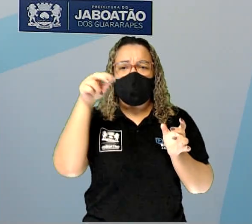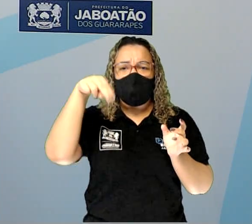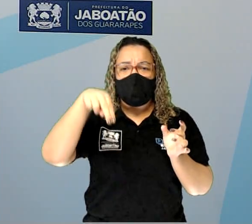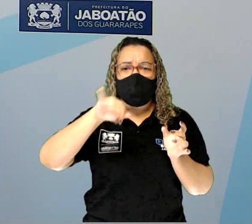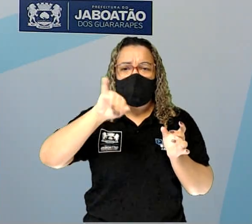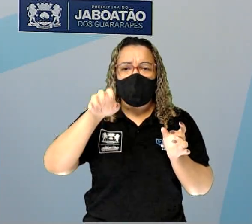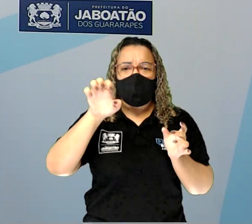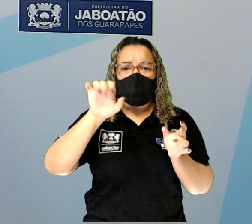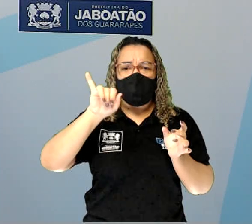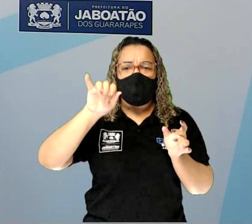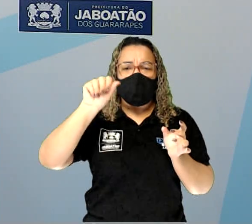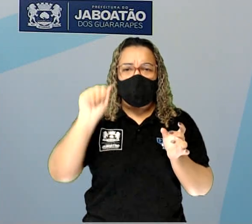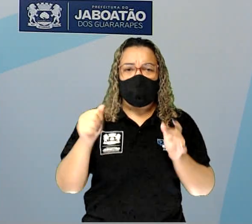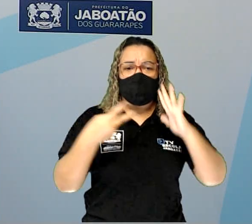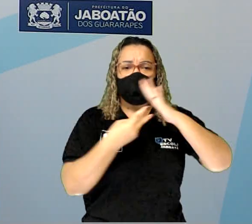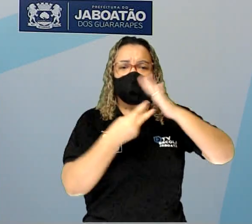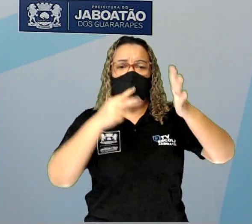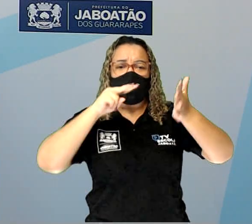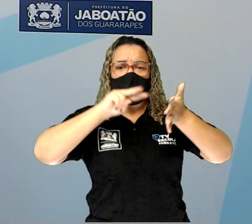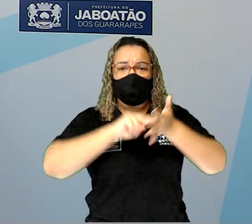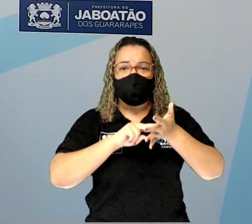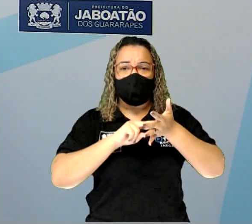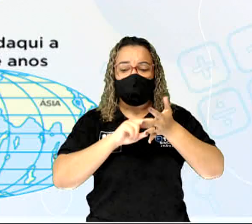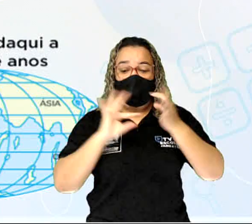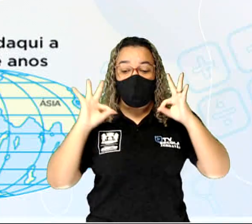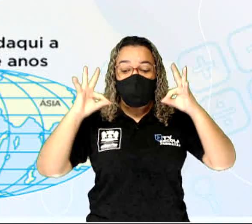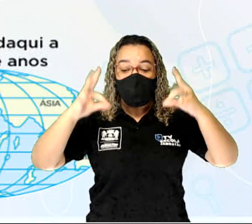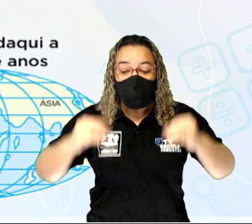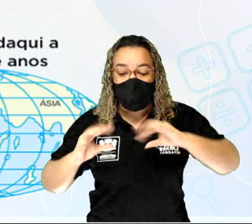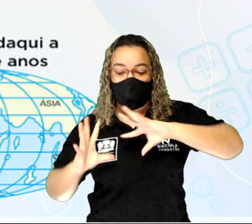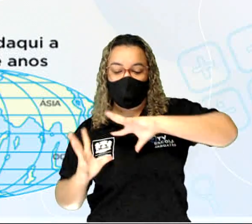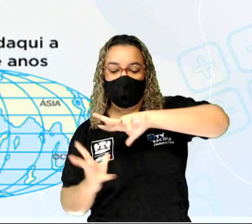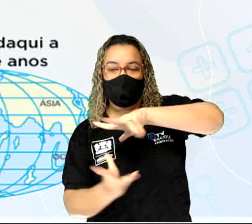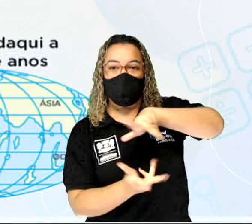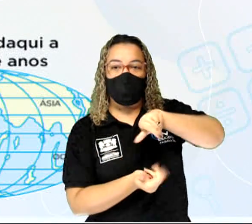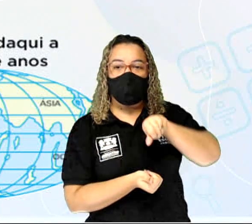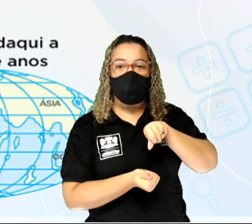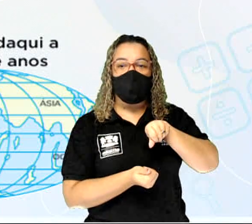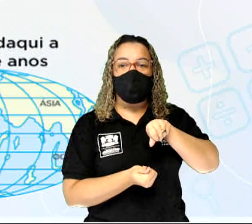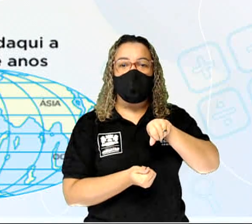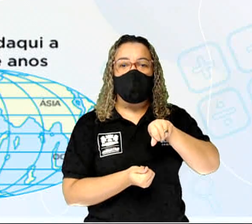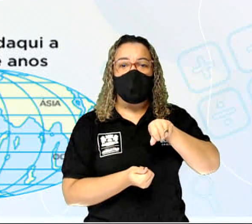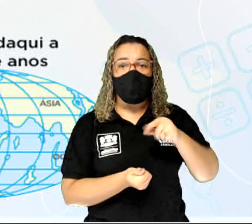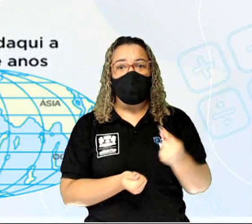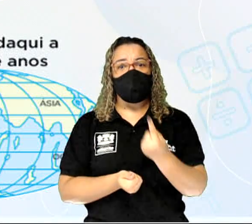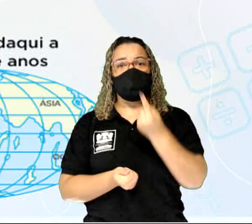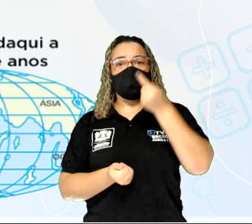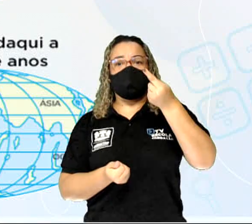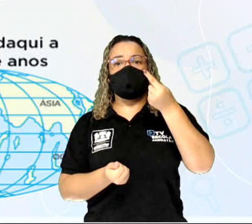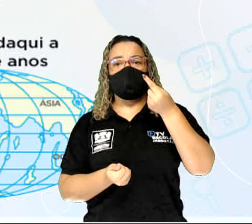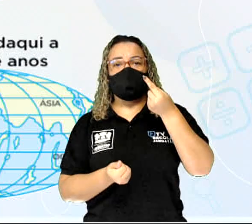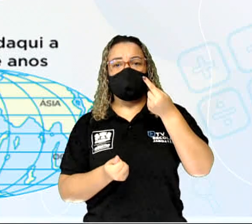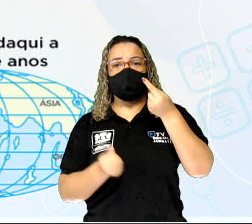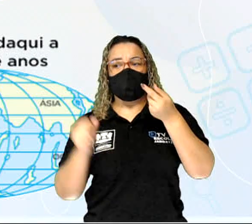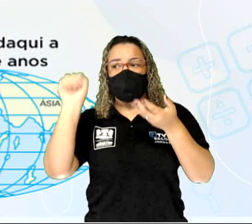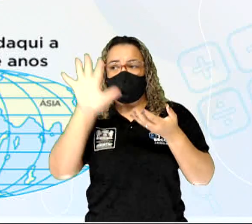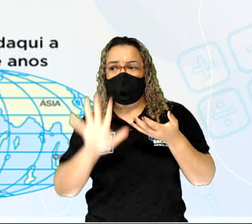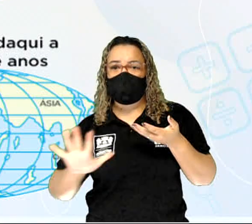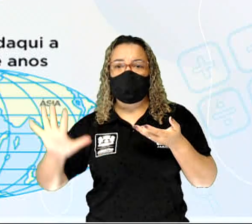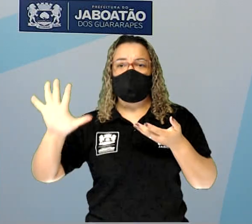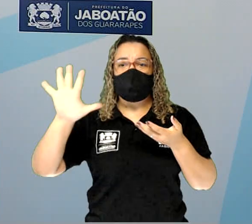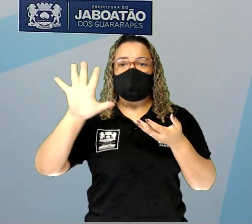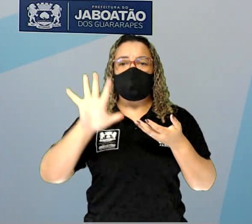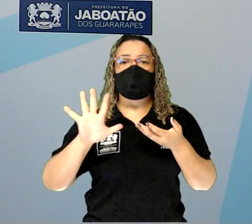Pangeia significa toda a Terra. E havia um único oceano, Pantalaça ou